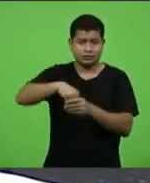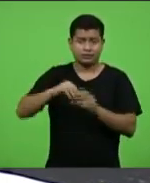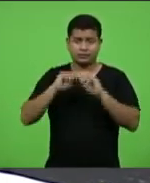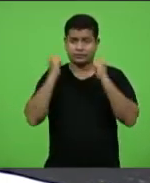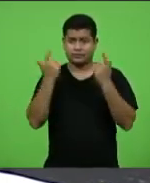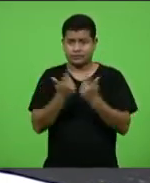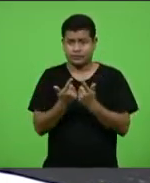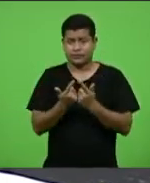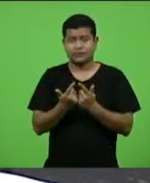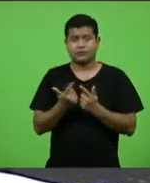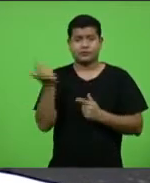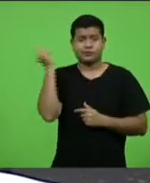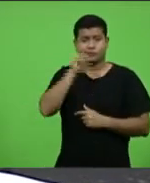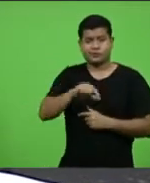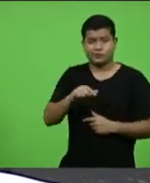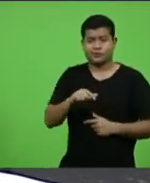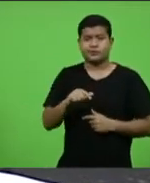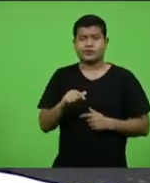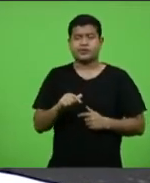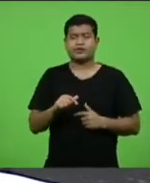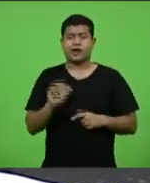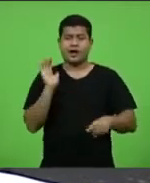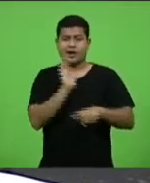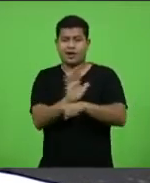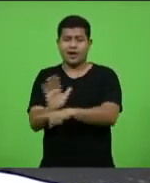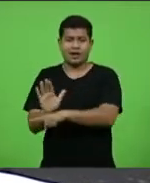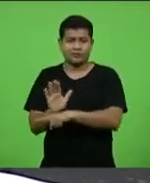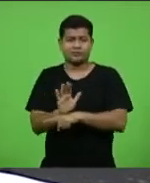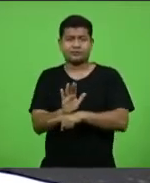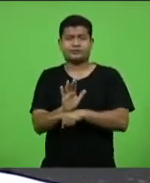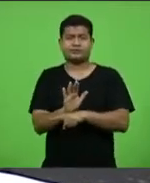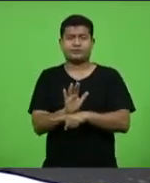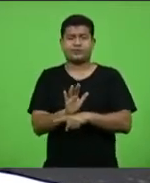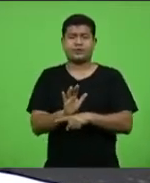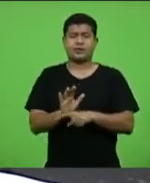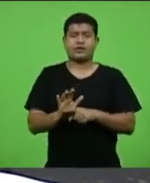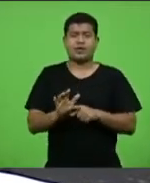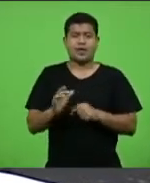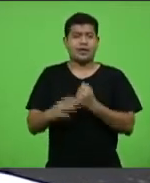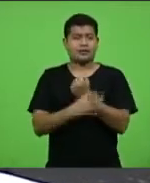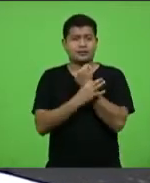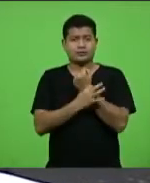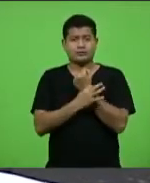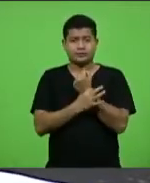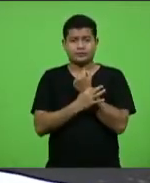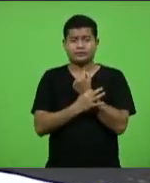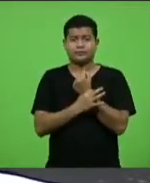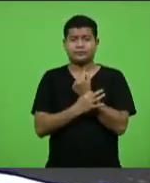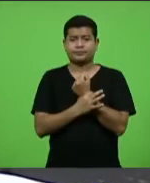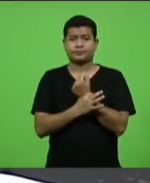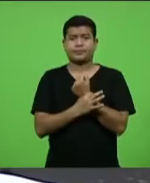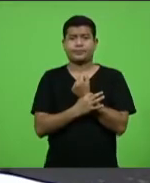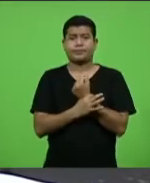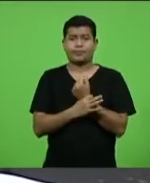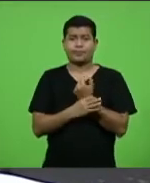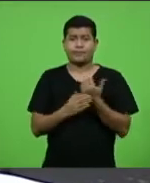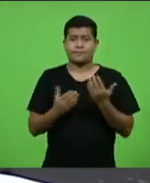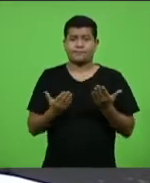com isso trazer a tranquilidade e a segurança ao